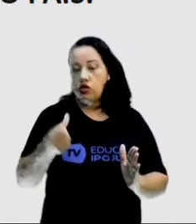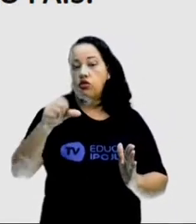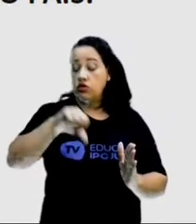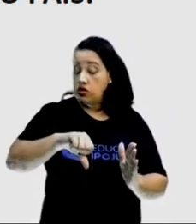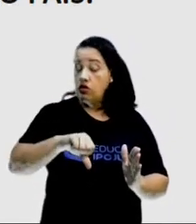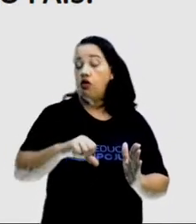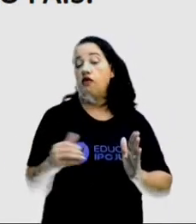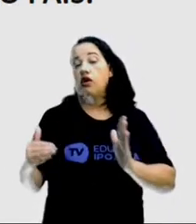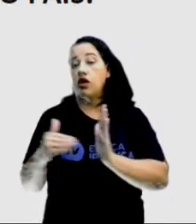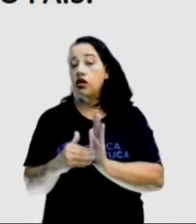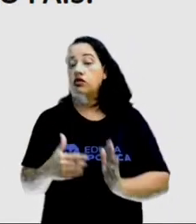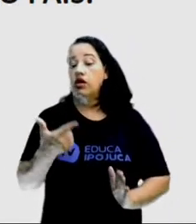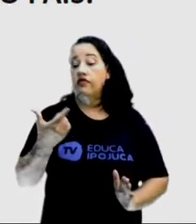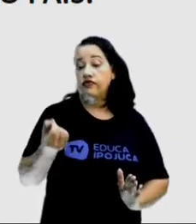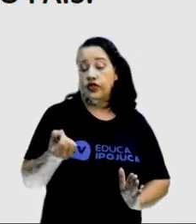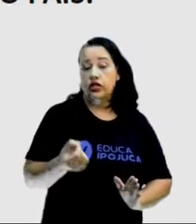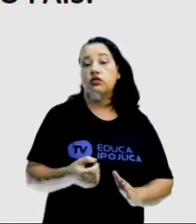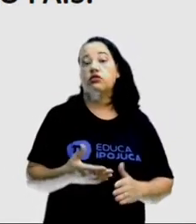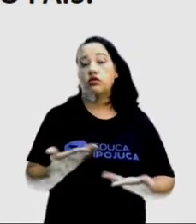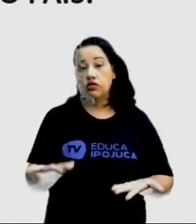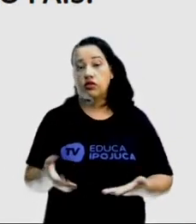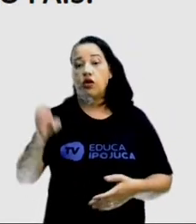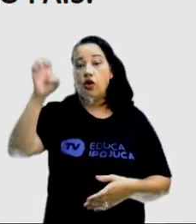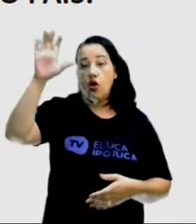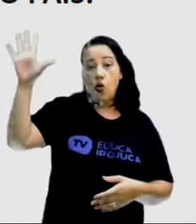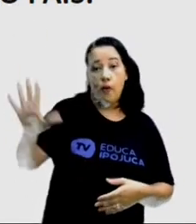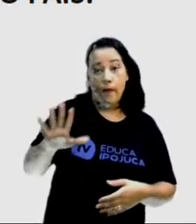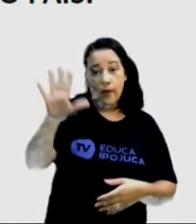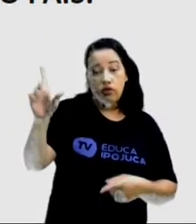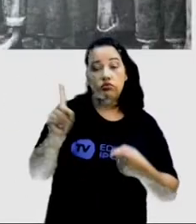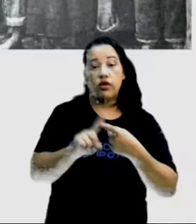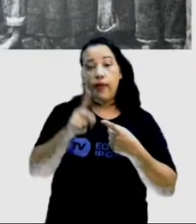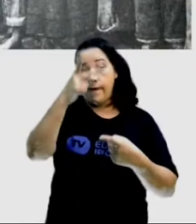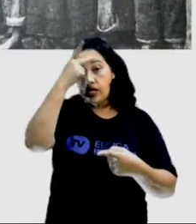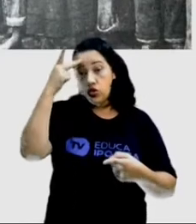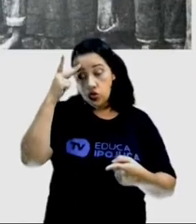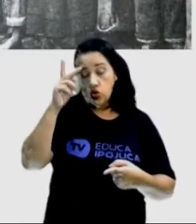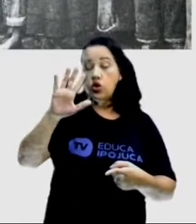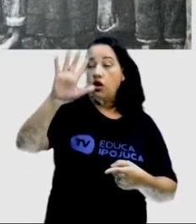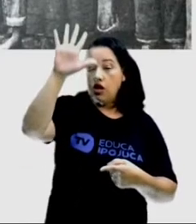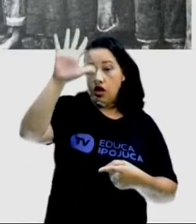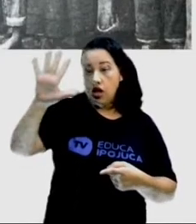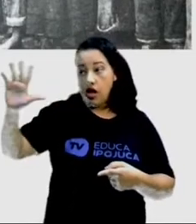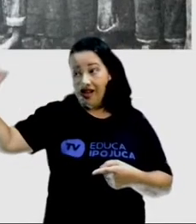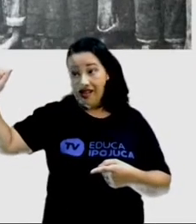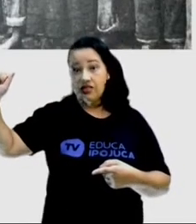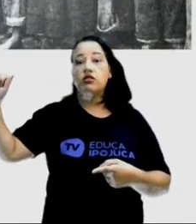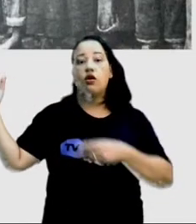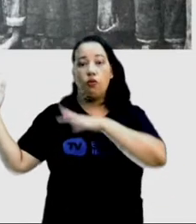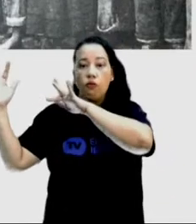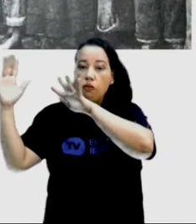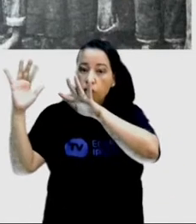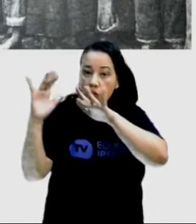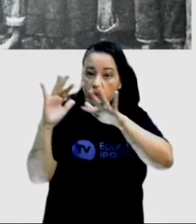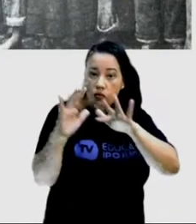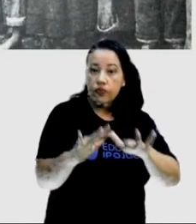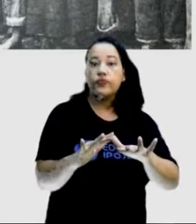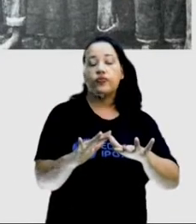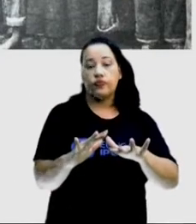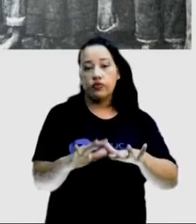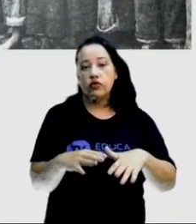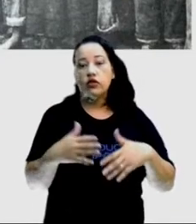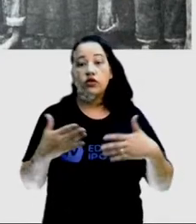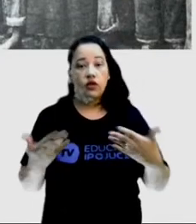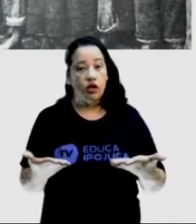quando muitos europeus e asiáticos chegaram ao nosso país. A primeira, além